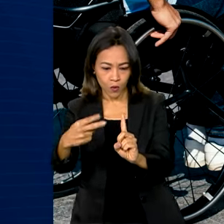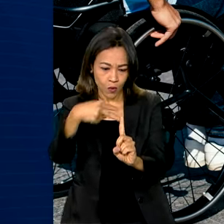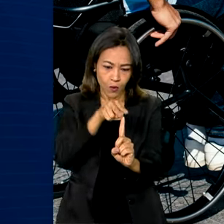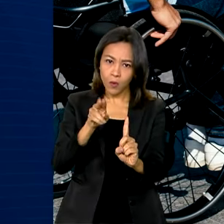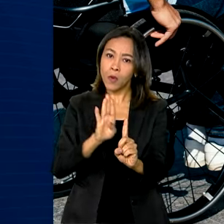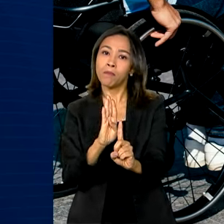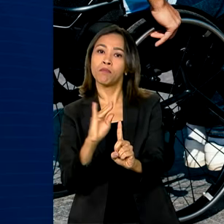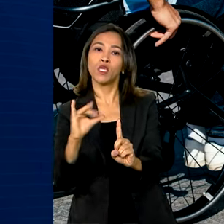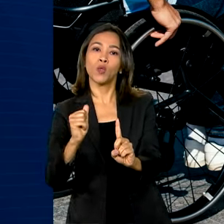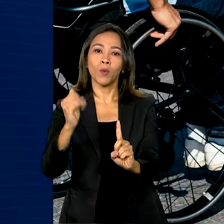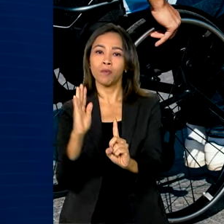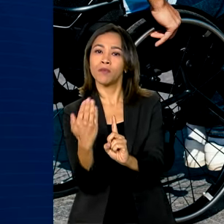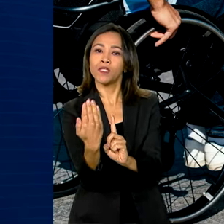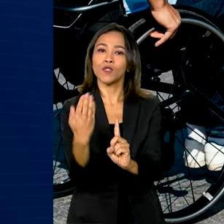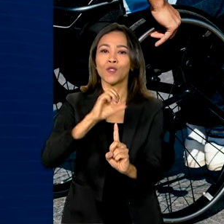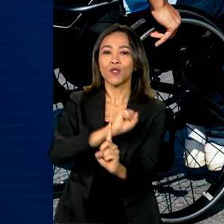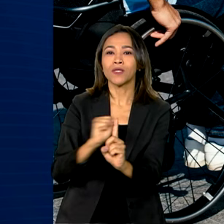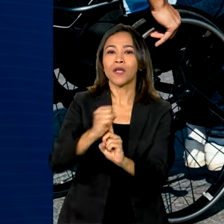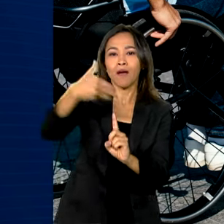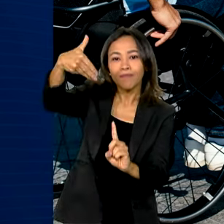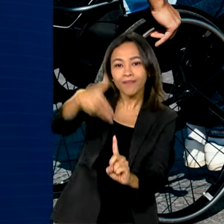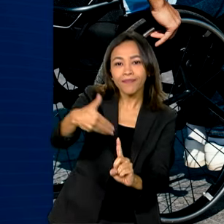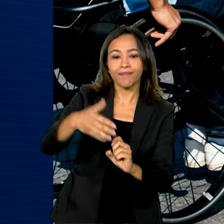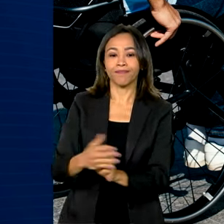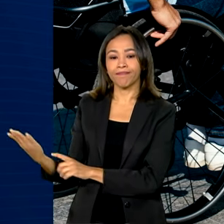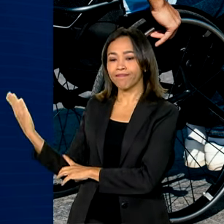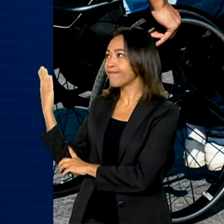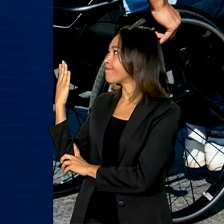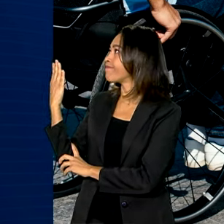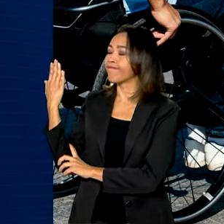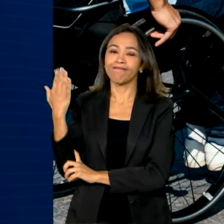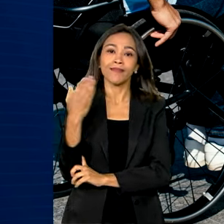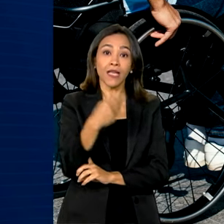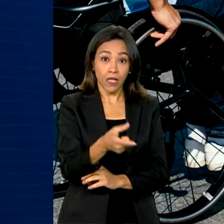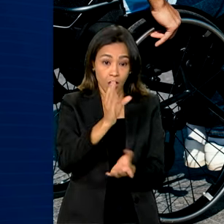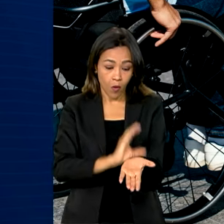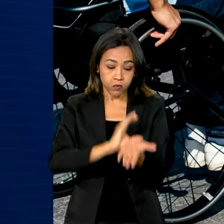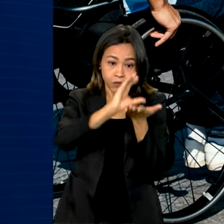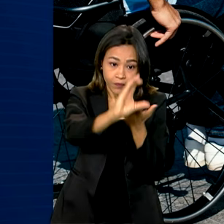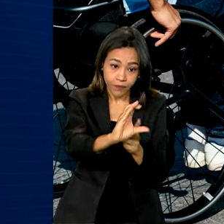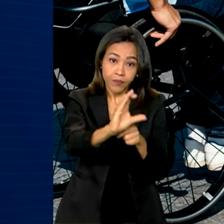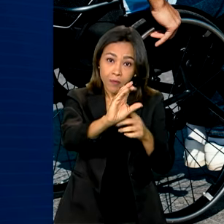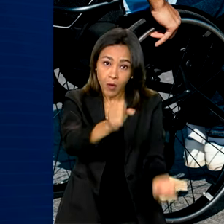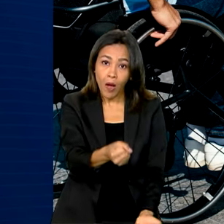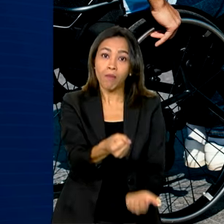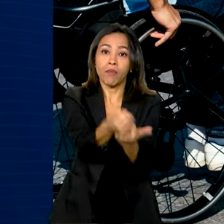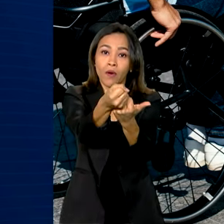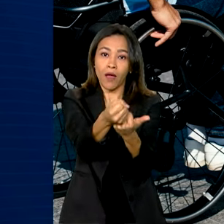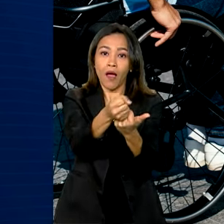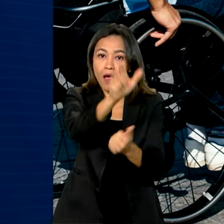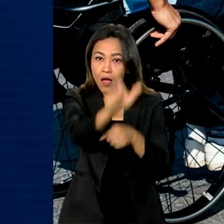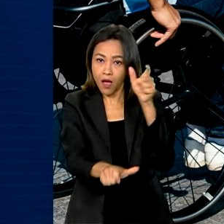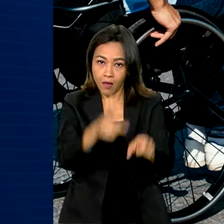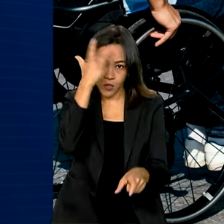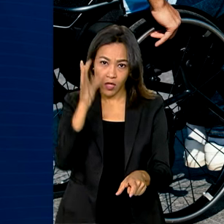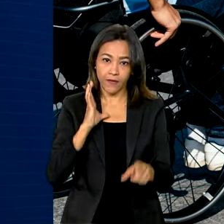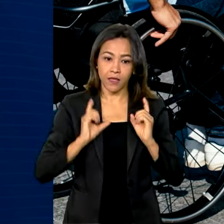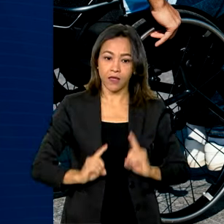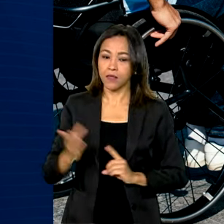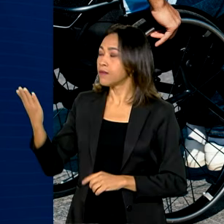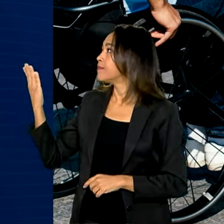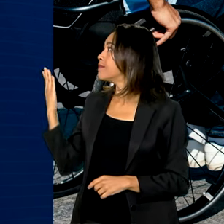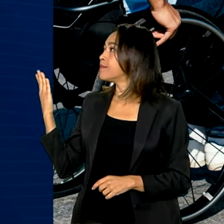unificada. Financiamento da promoção de direitos da pessoa com deficiência. Cidadania